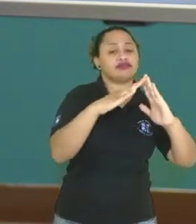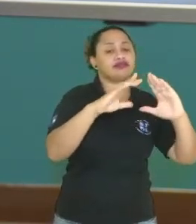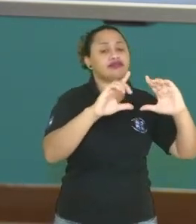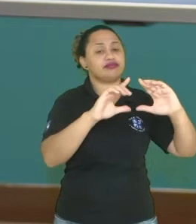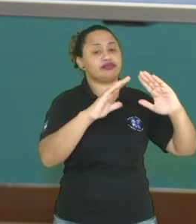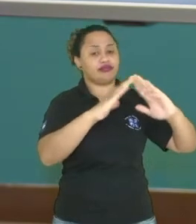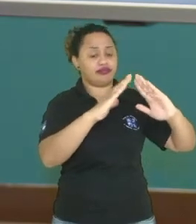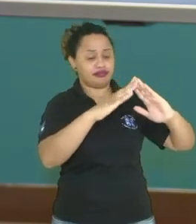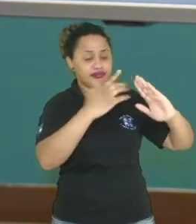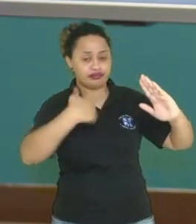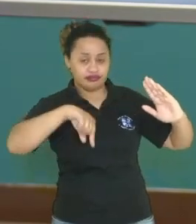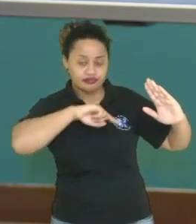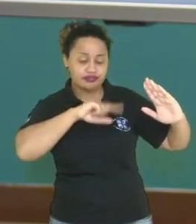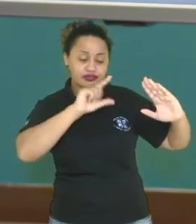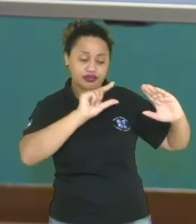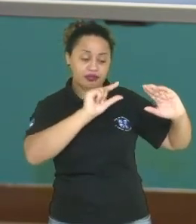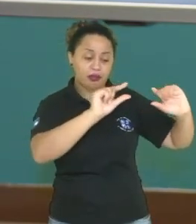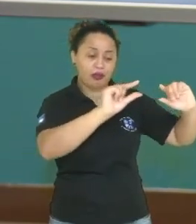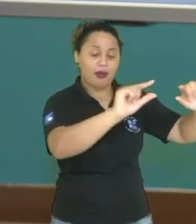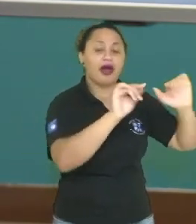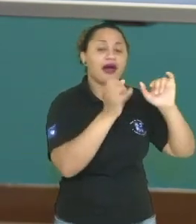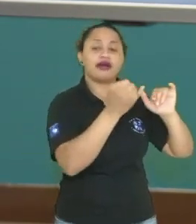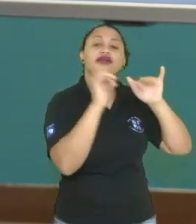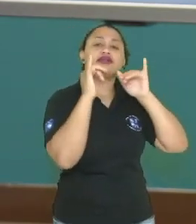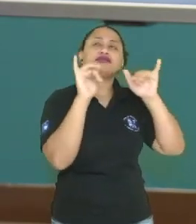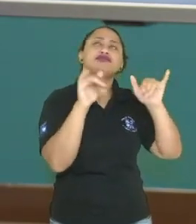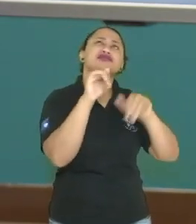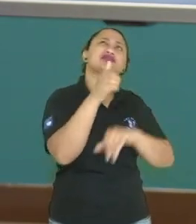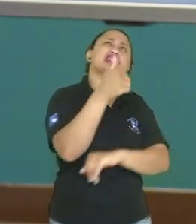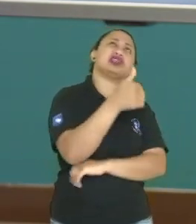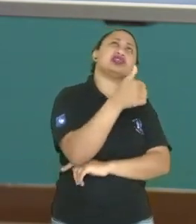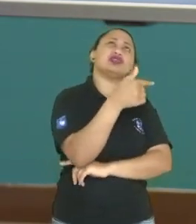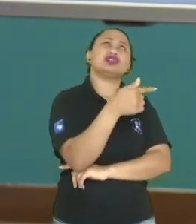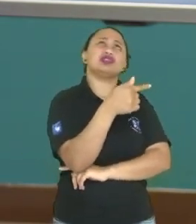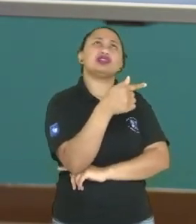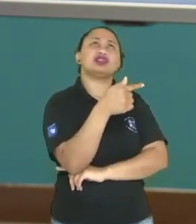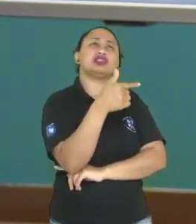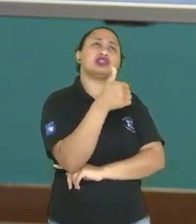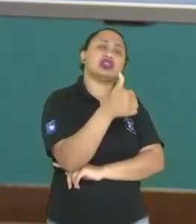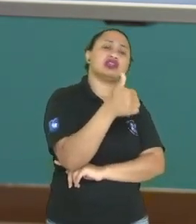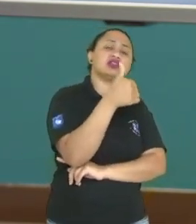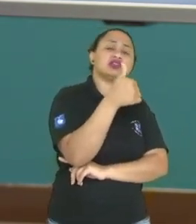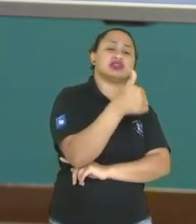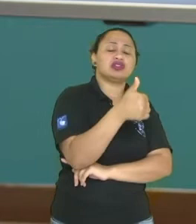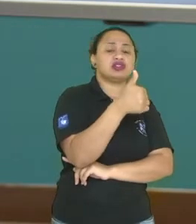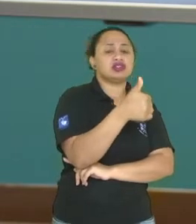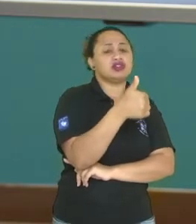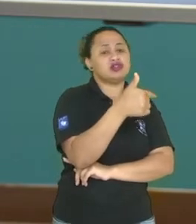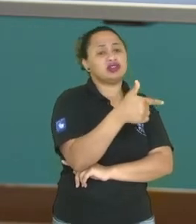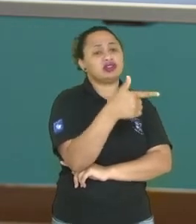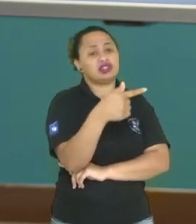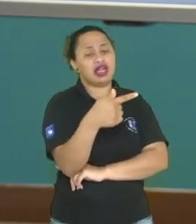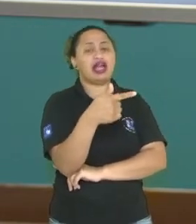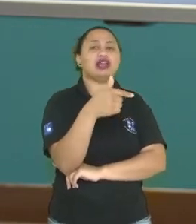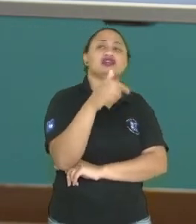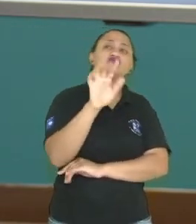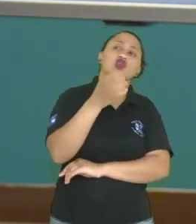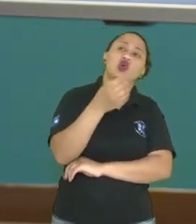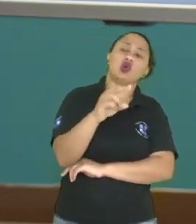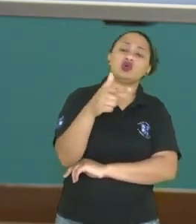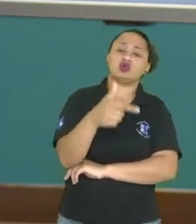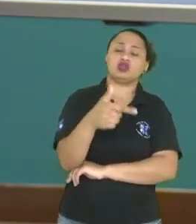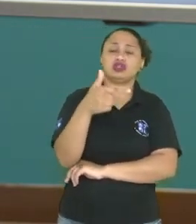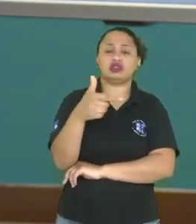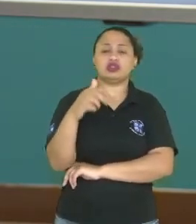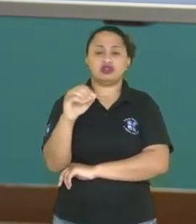então a voltagem, que vai ser, né, geralmente ali 127 ou 220 volts, né, a voltagem dela. Muito bem, dali,